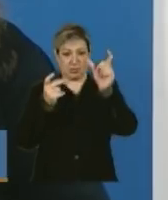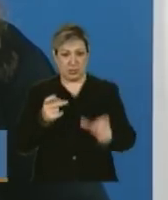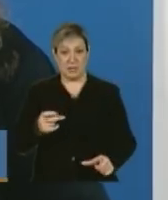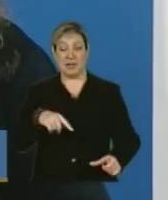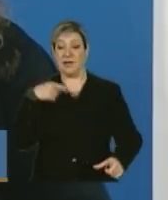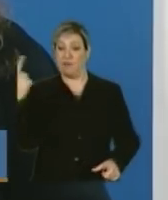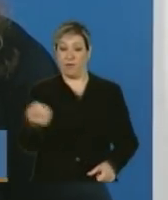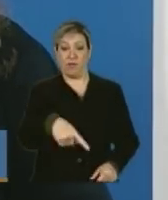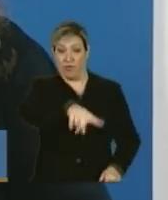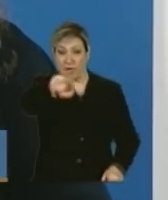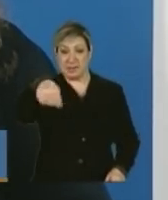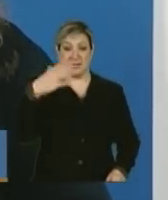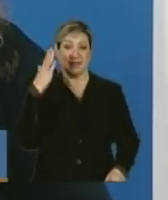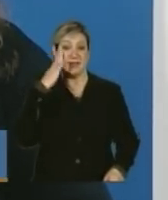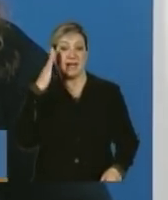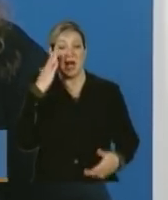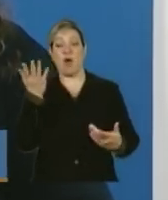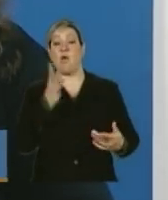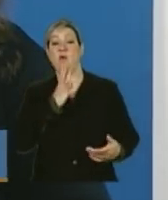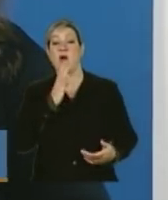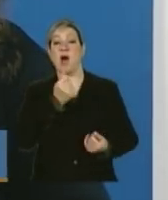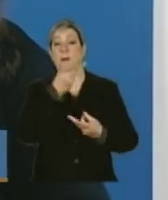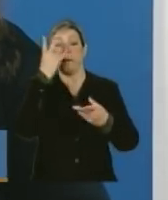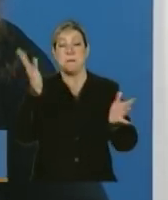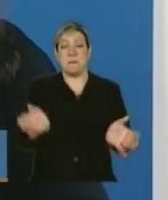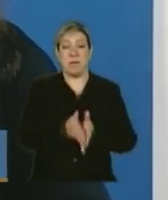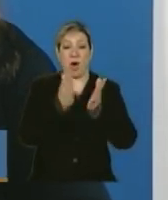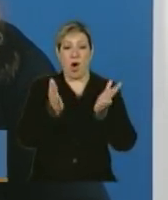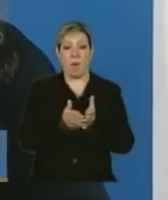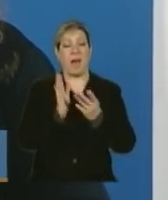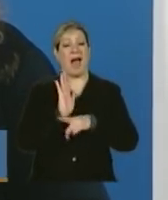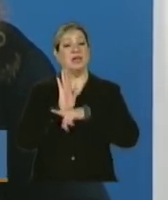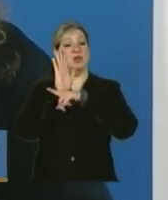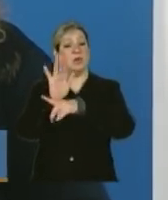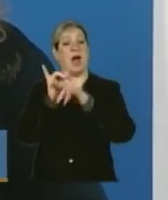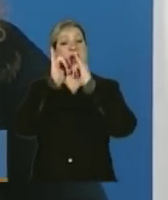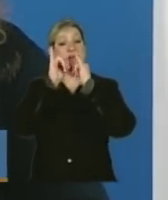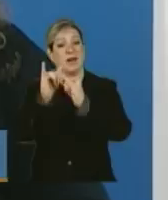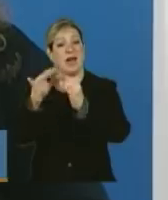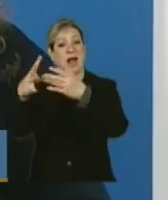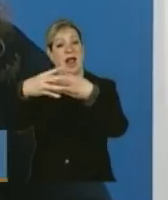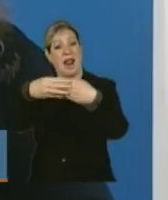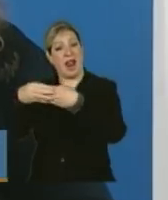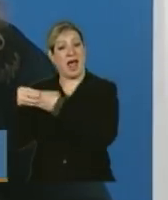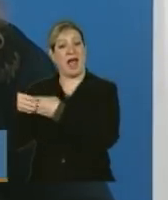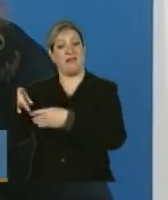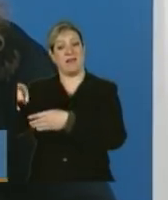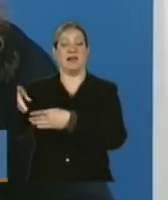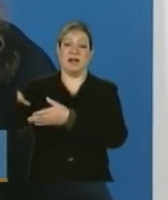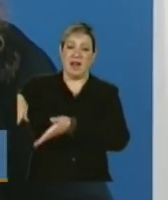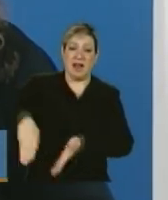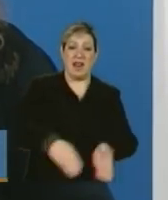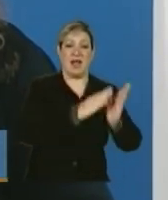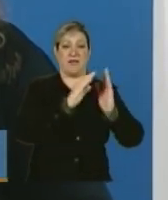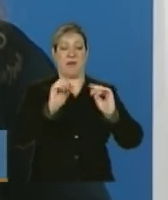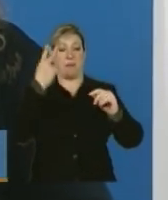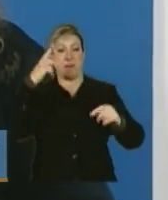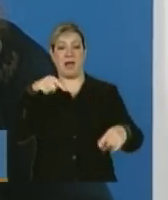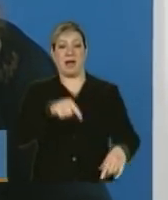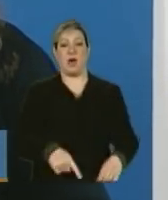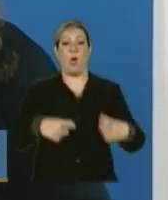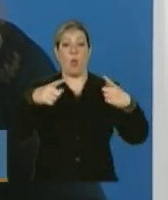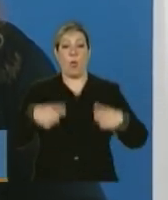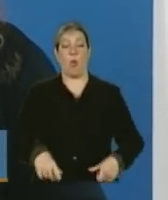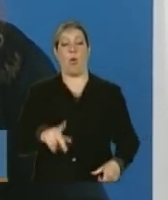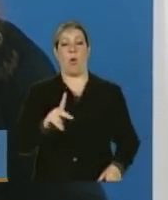pobreza, encaminhá-la aos postos de cadastramento do seu município. Você pode consultar na prefeitura onde são esses postos de cadastramento e